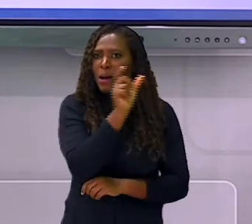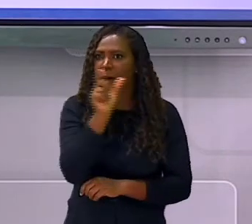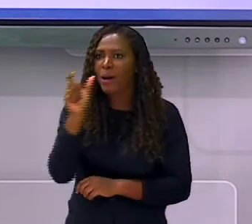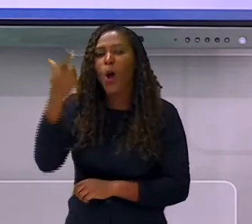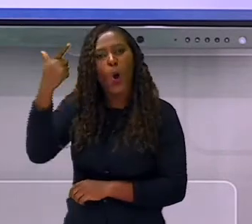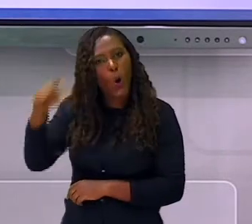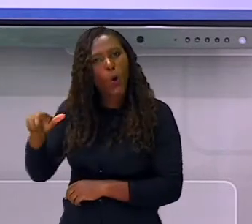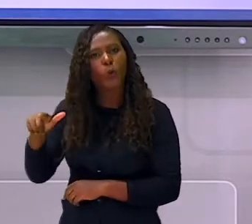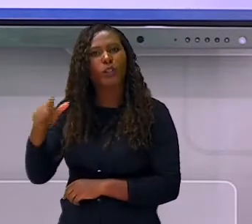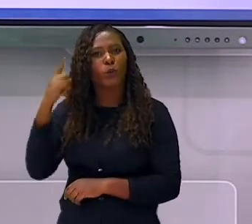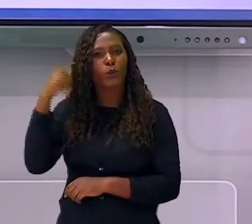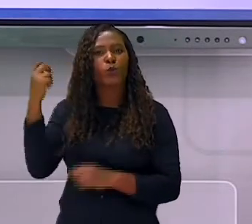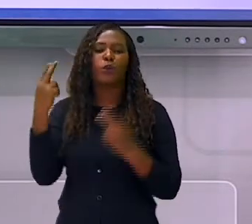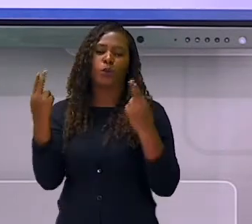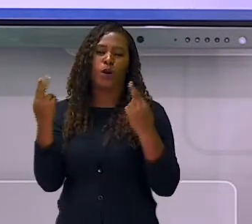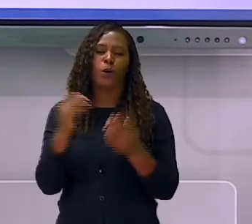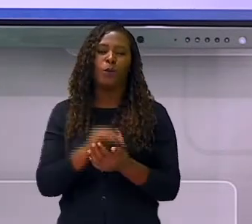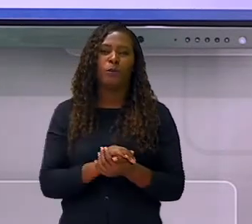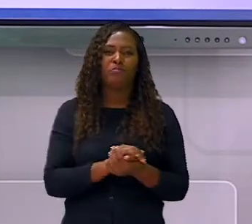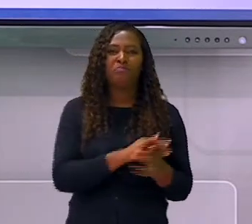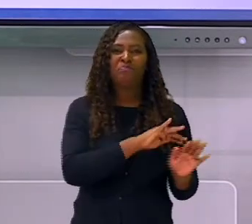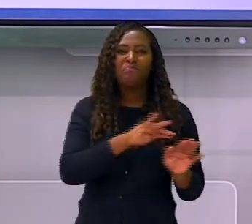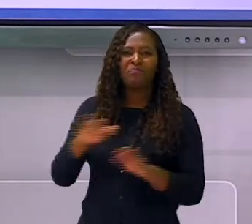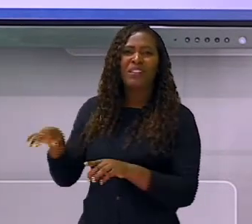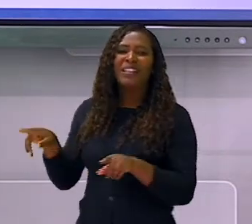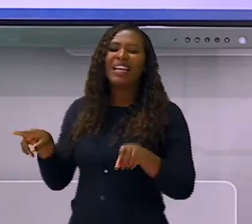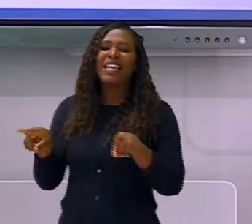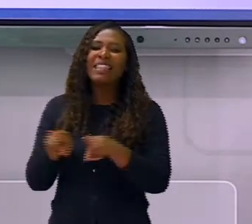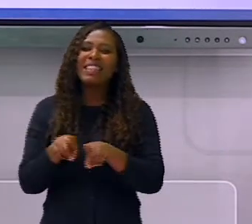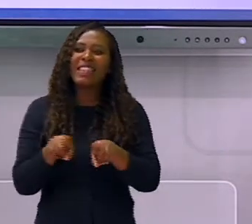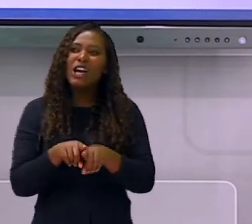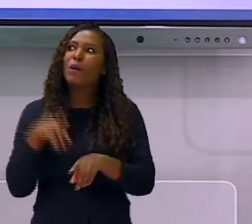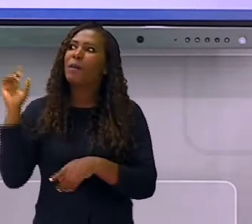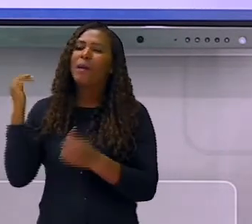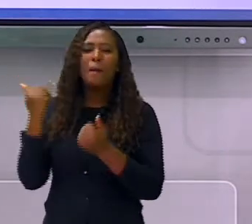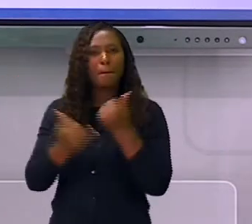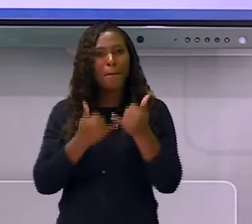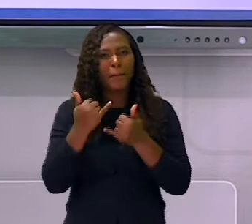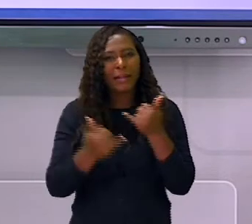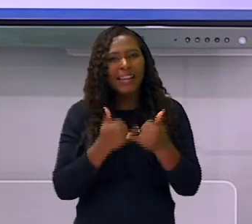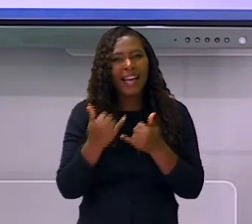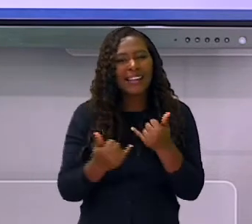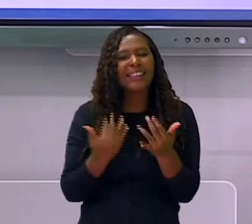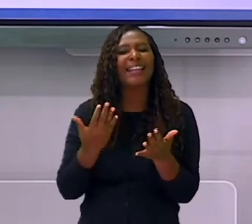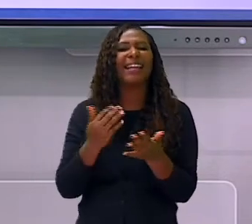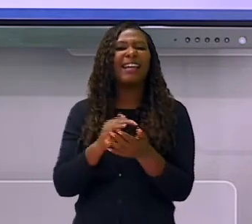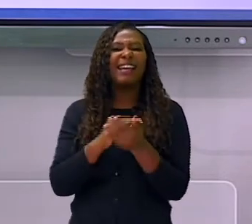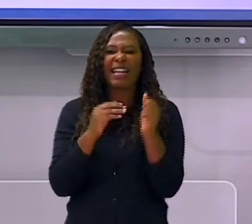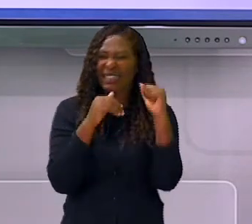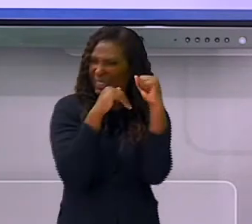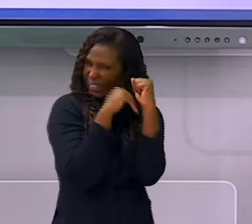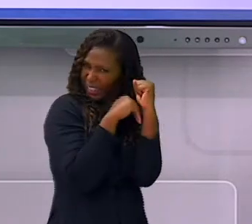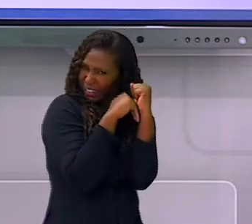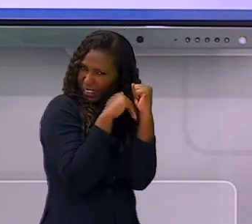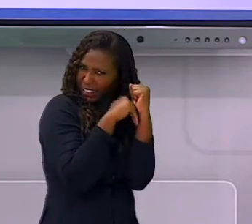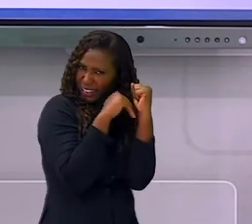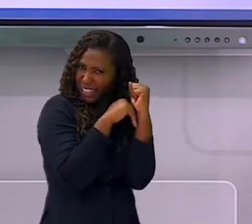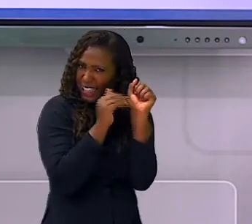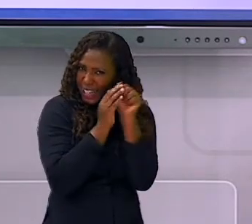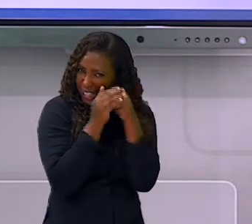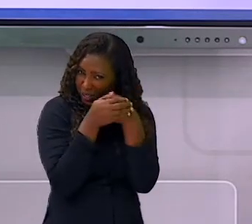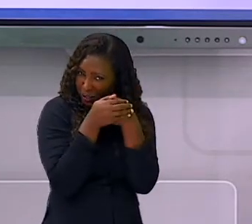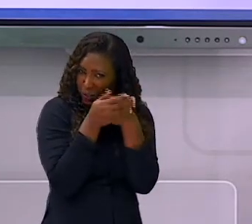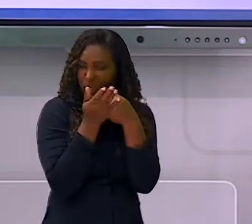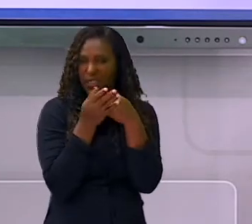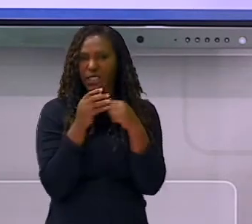enigmas para a criança descobrir palavras escritas que serão misteriosas. Você coloca lá símbolos e cada símbolo